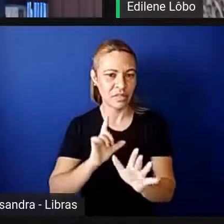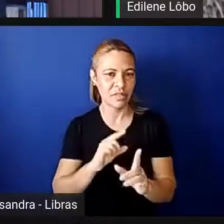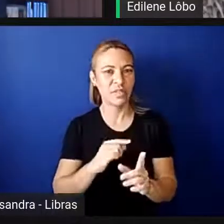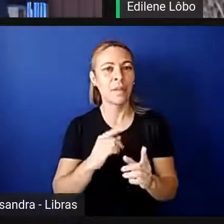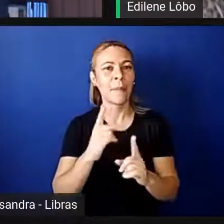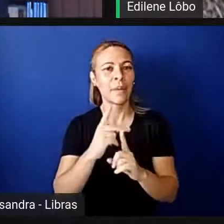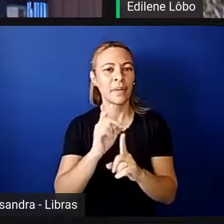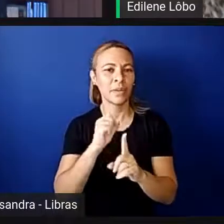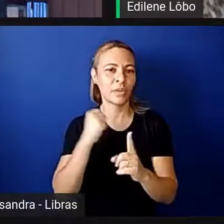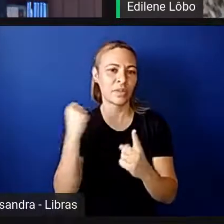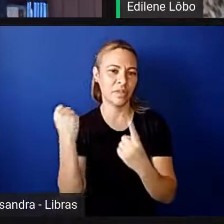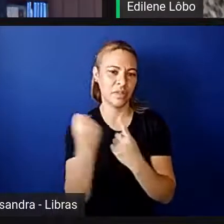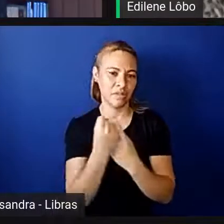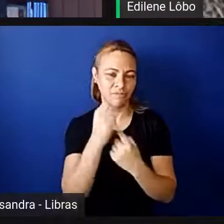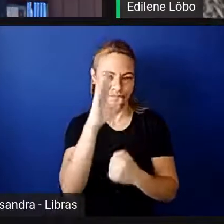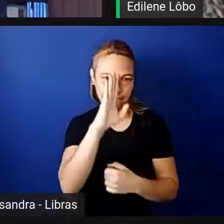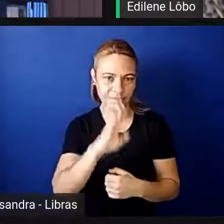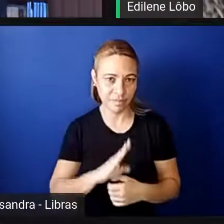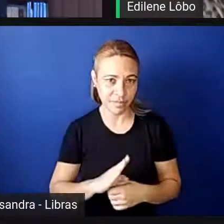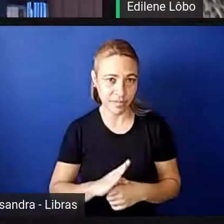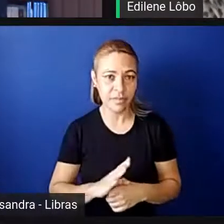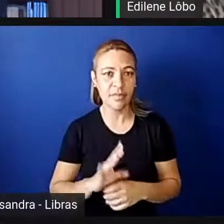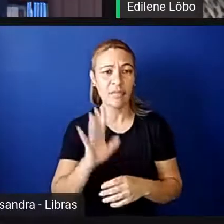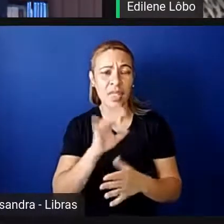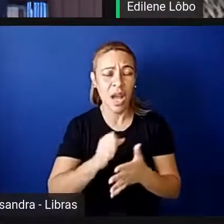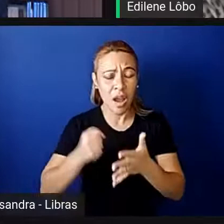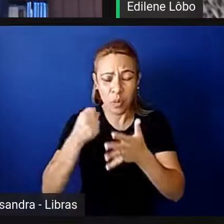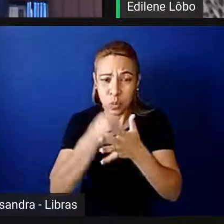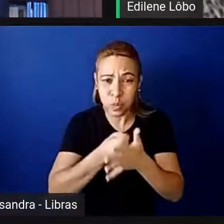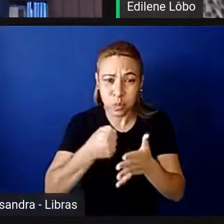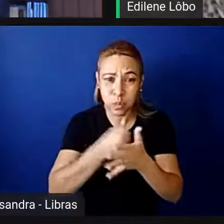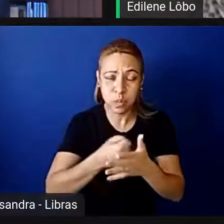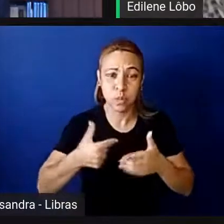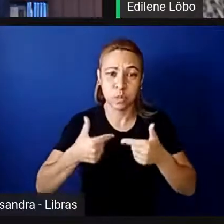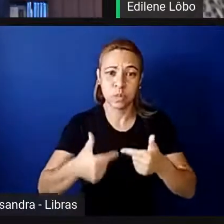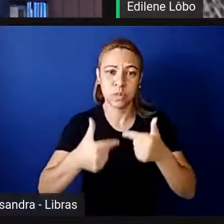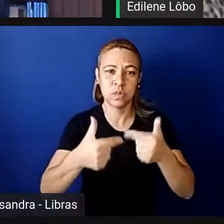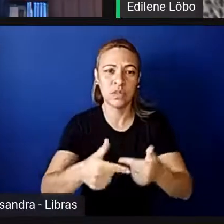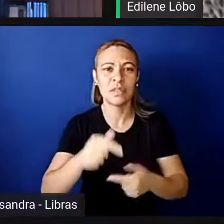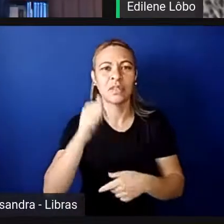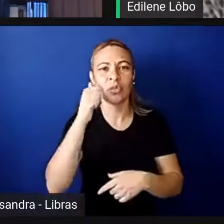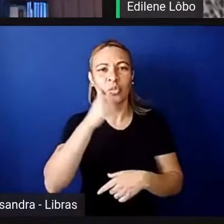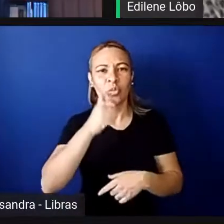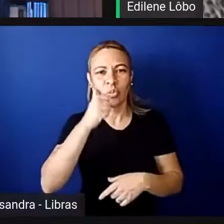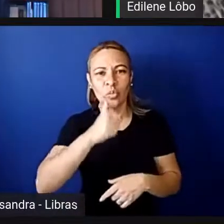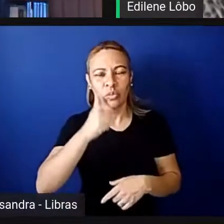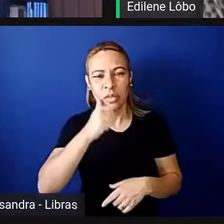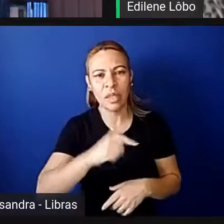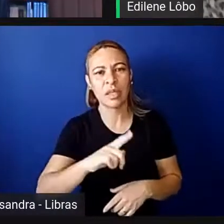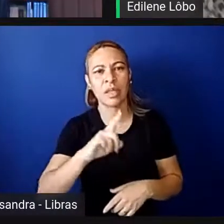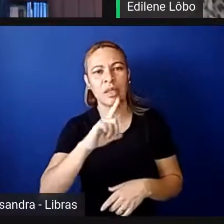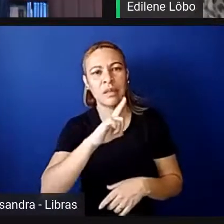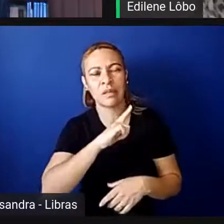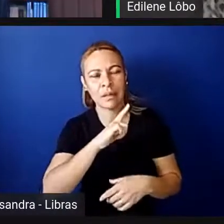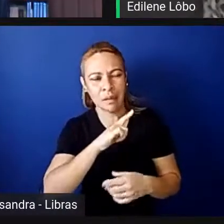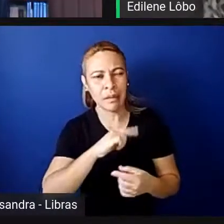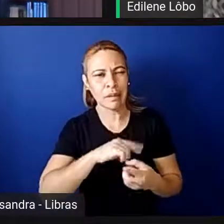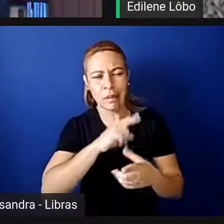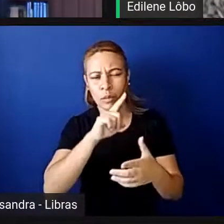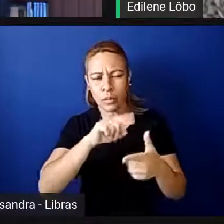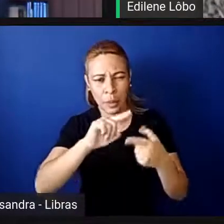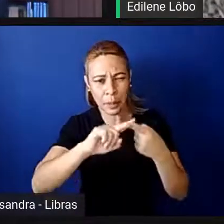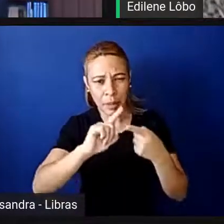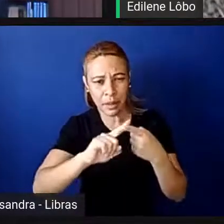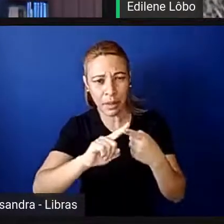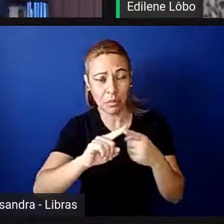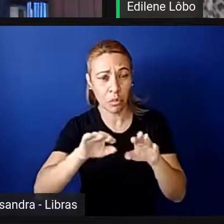brasileira. A luta de mais mulheres na política portanto passa pelo combate à desigualdade